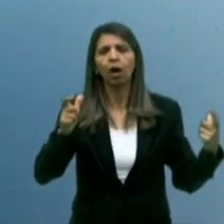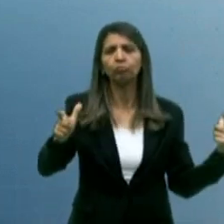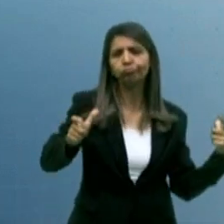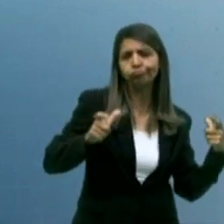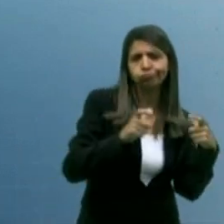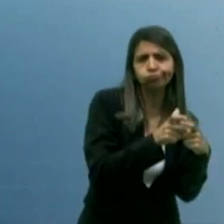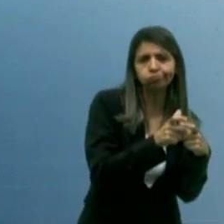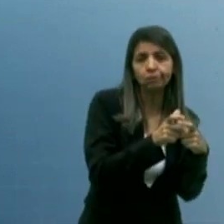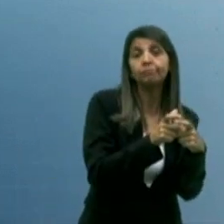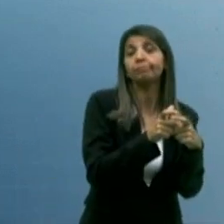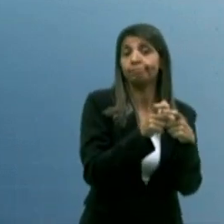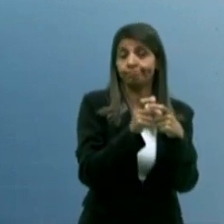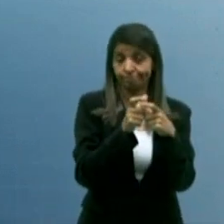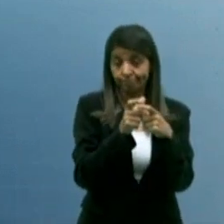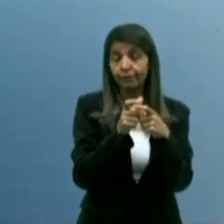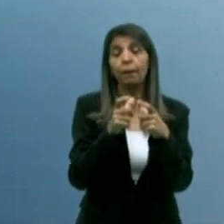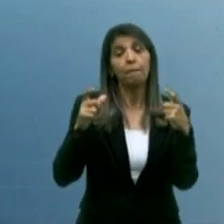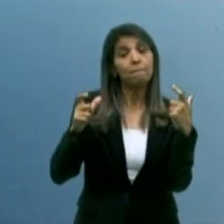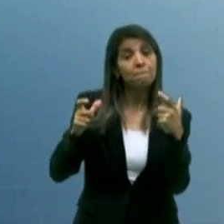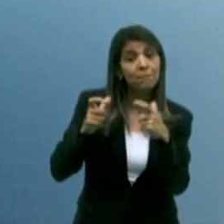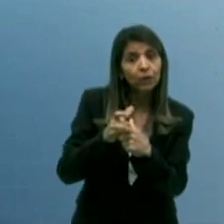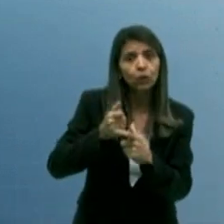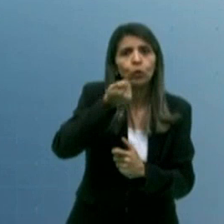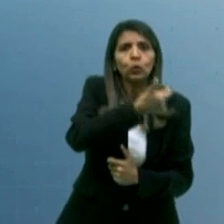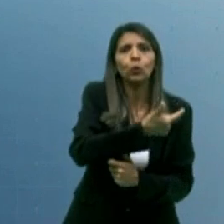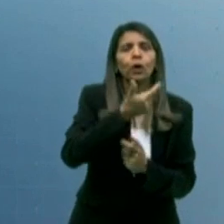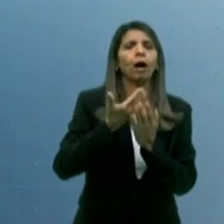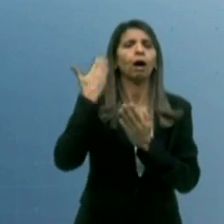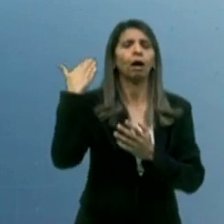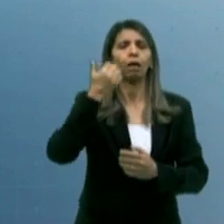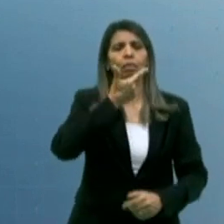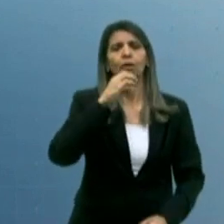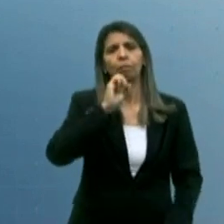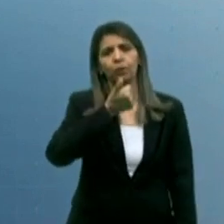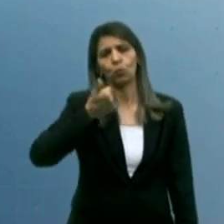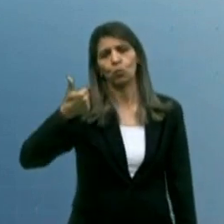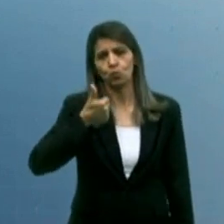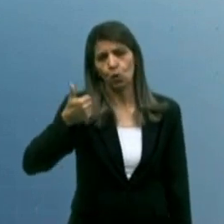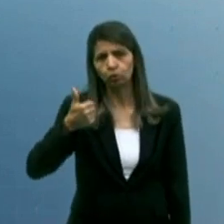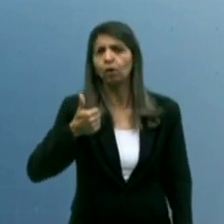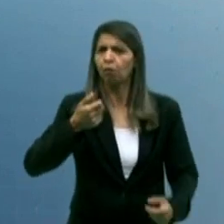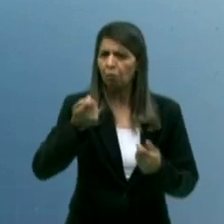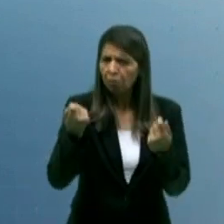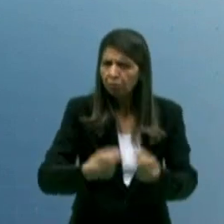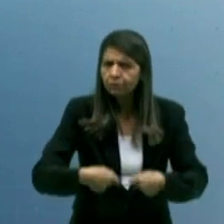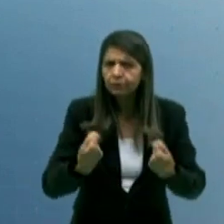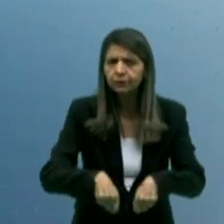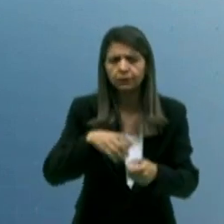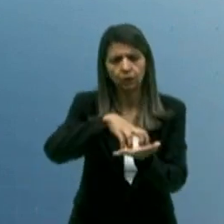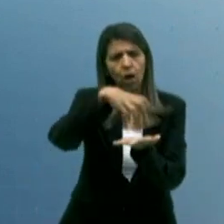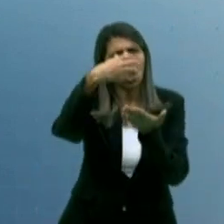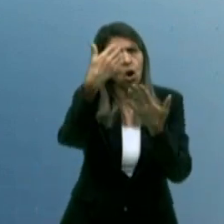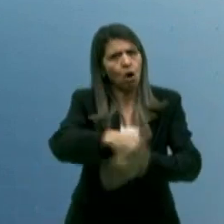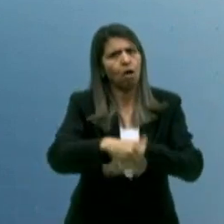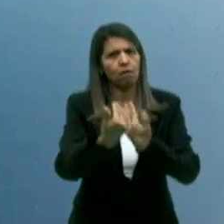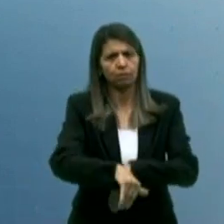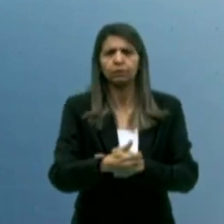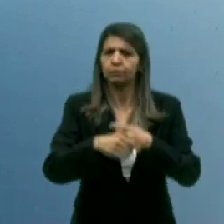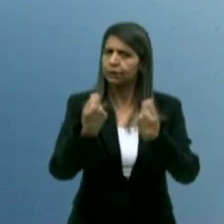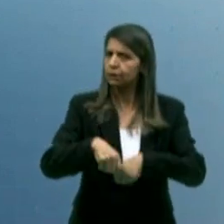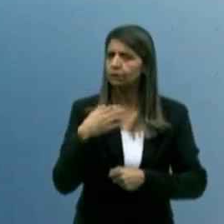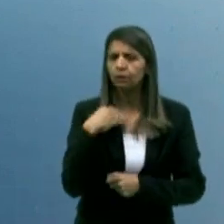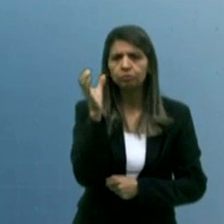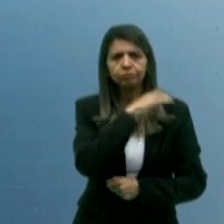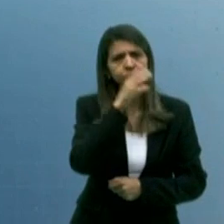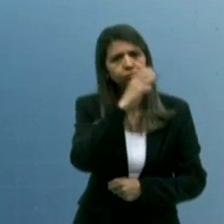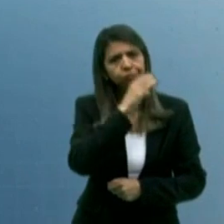do que o nosso efetivo em 2011, há mais de uma década. Nós vamos fazer concursos públicos na velocidade que o tema exige. A gente